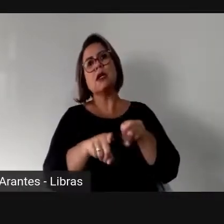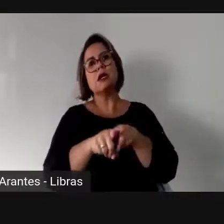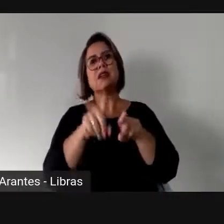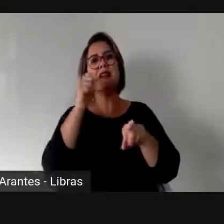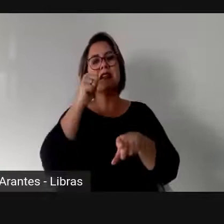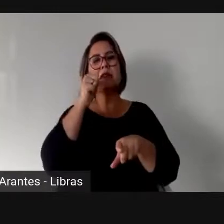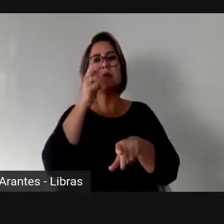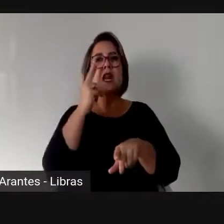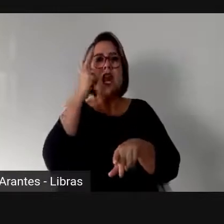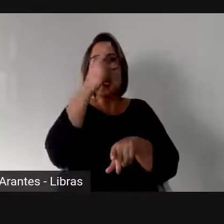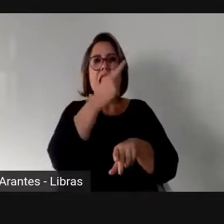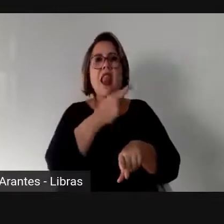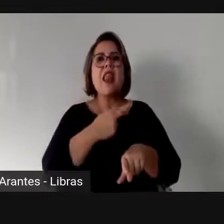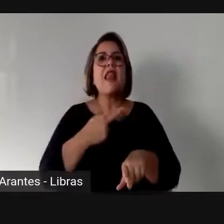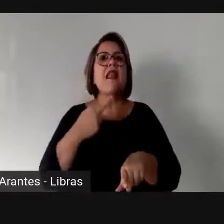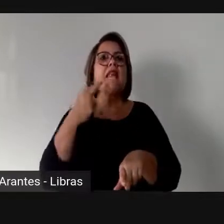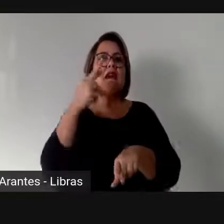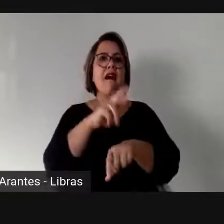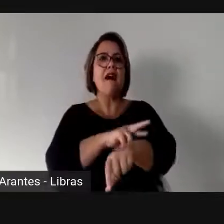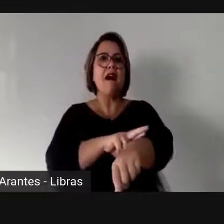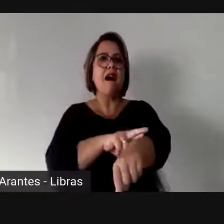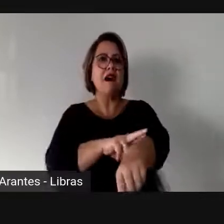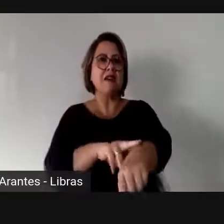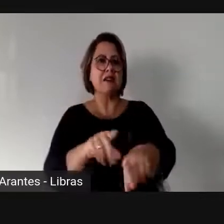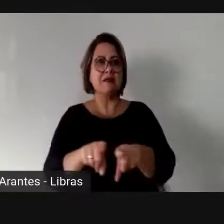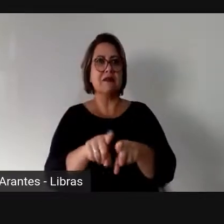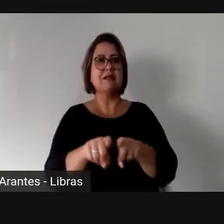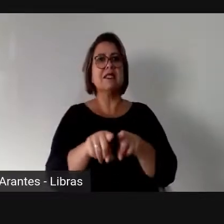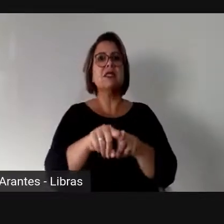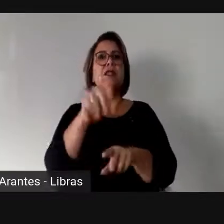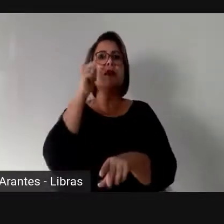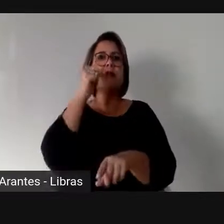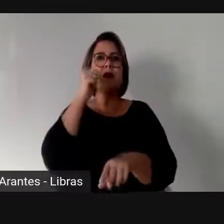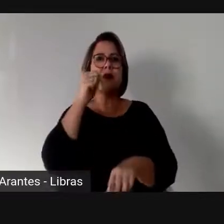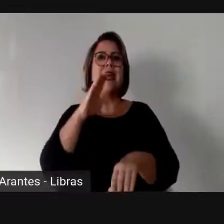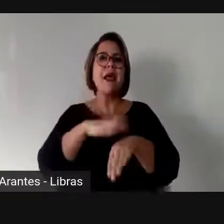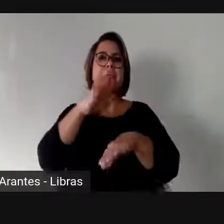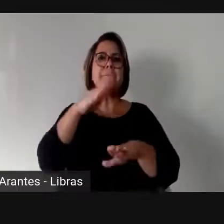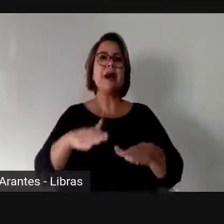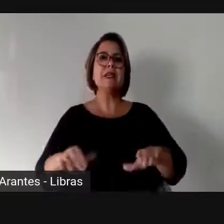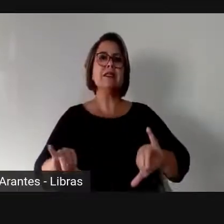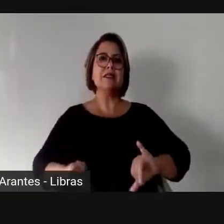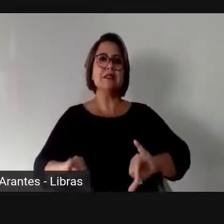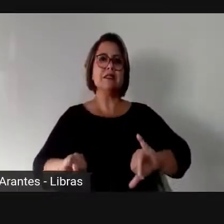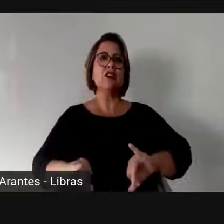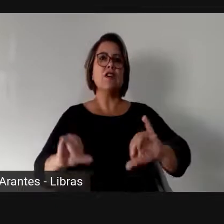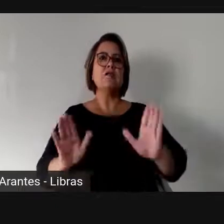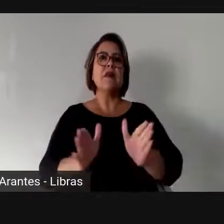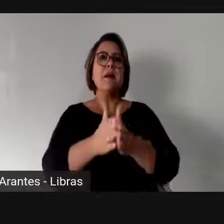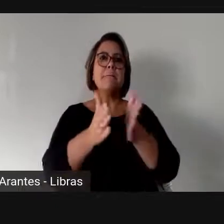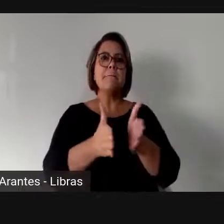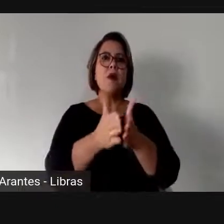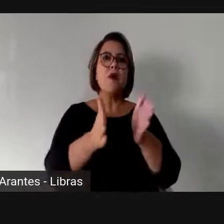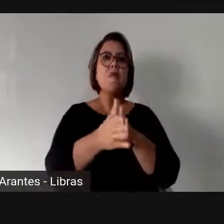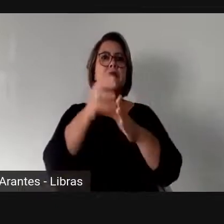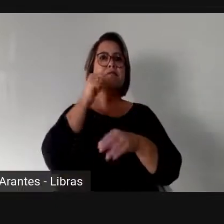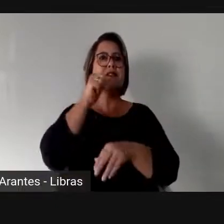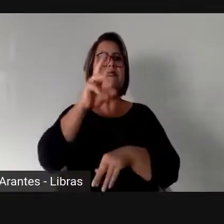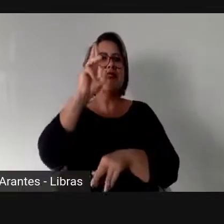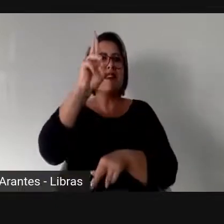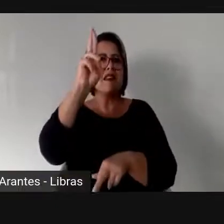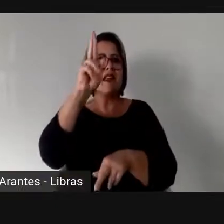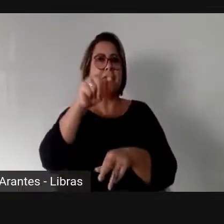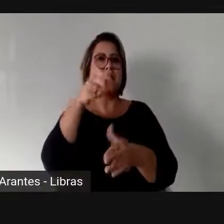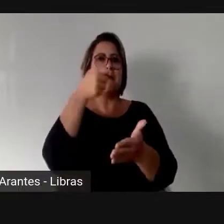a gente pegar as mulheres chefes de família, se a gente pegar todos os estudos do IPEA e do IBGE, vão